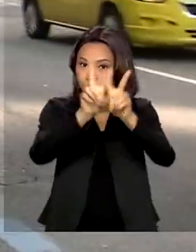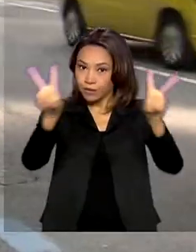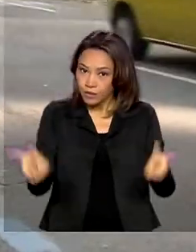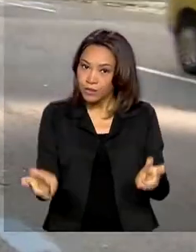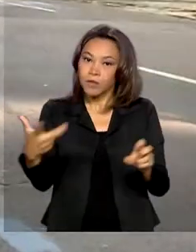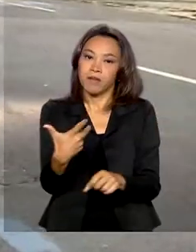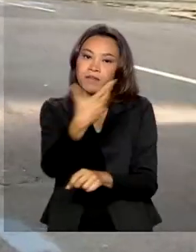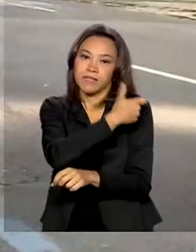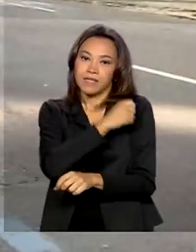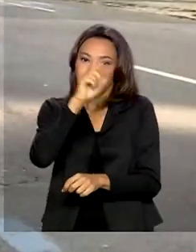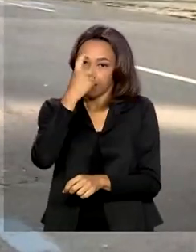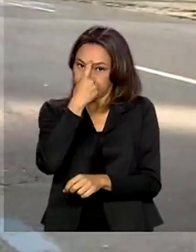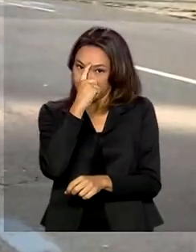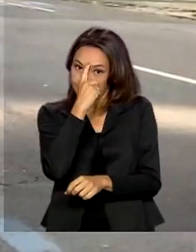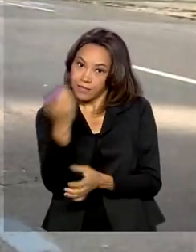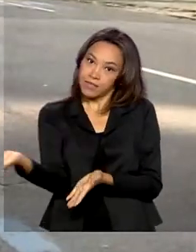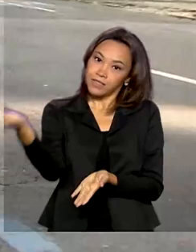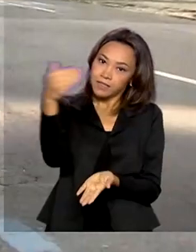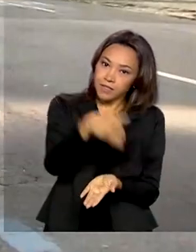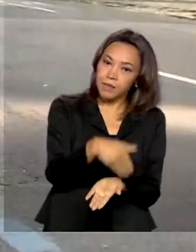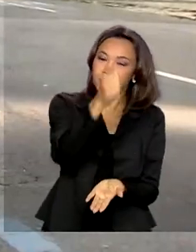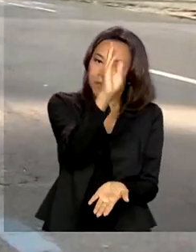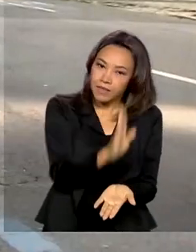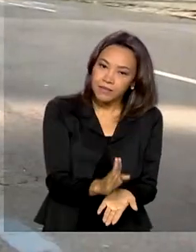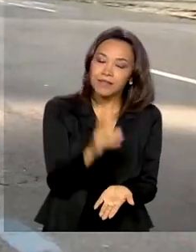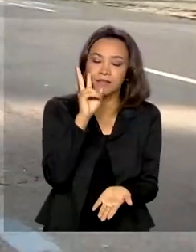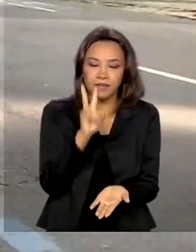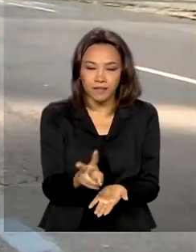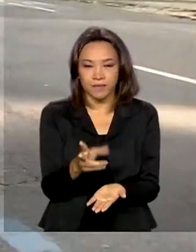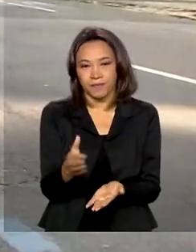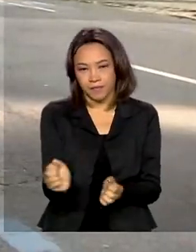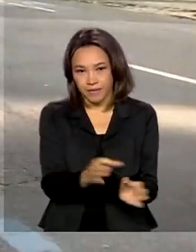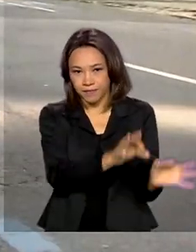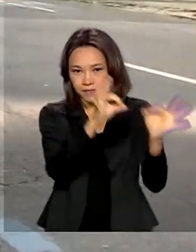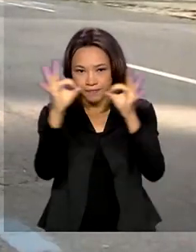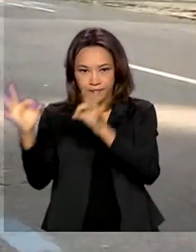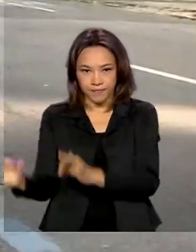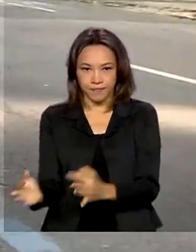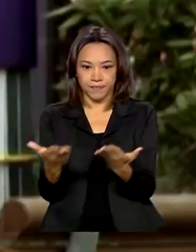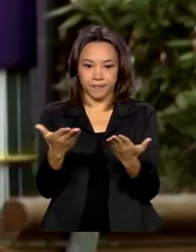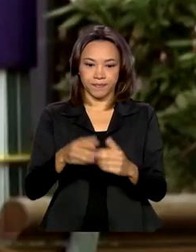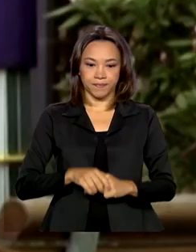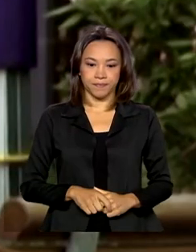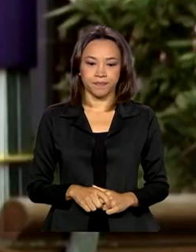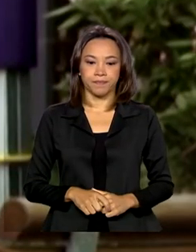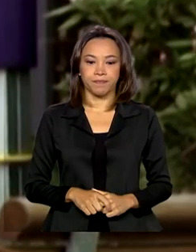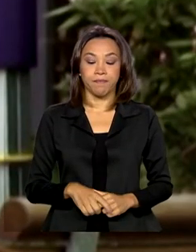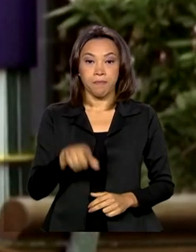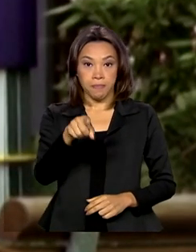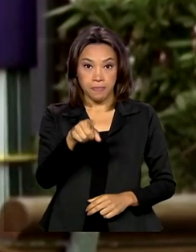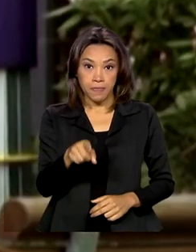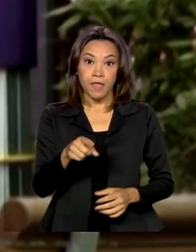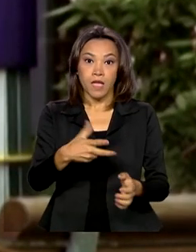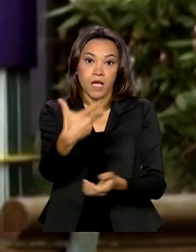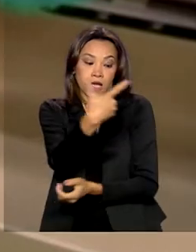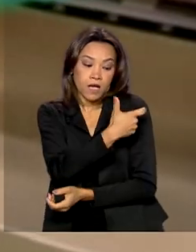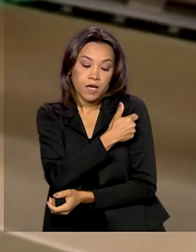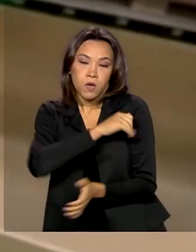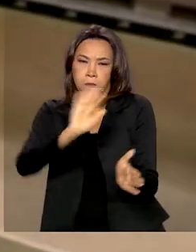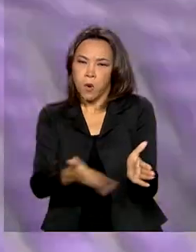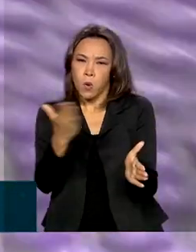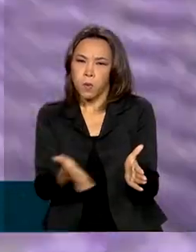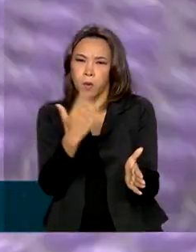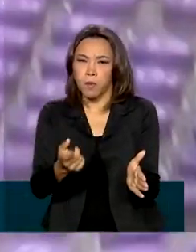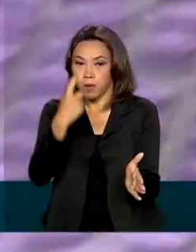-19 da Índia para o Brasil na reportagem de Alisson Machado. As doses produzidas na Índia